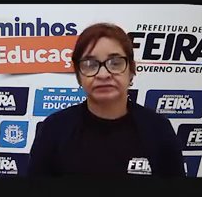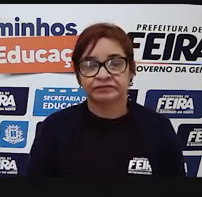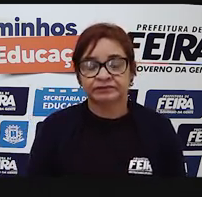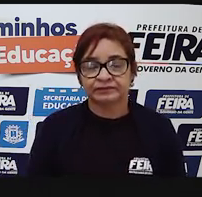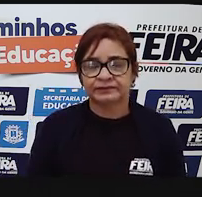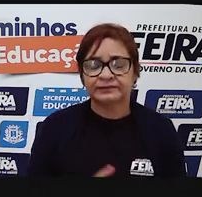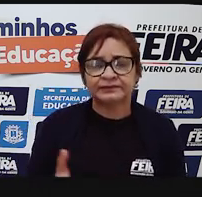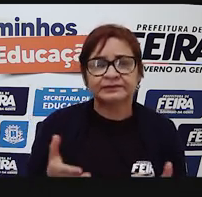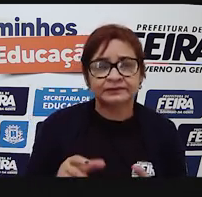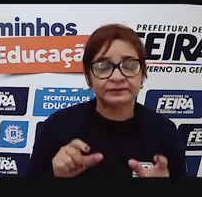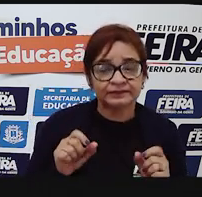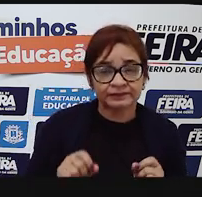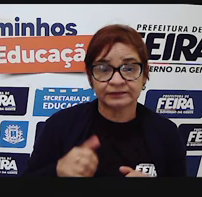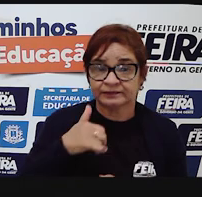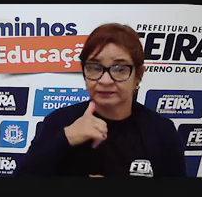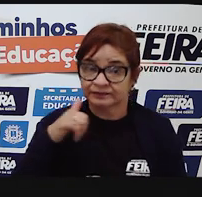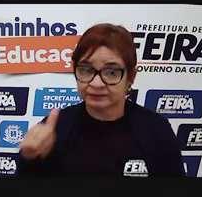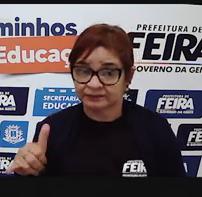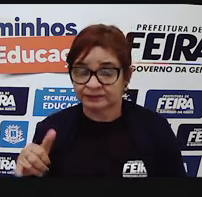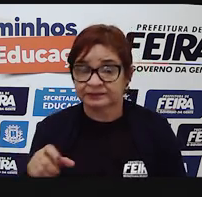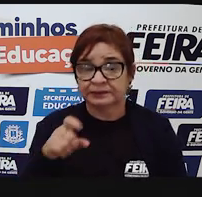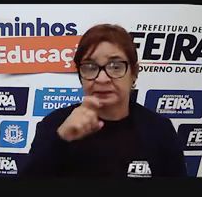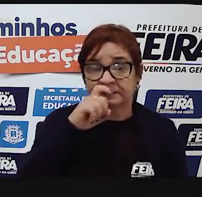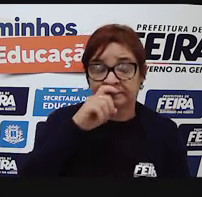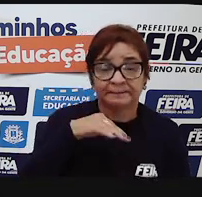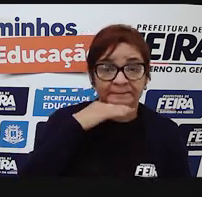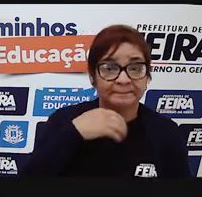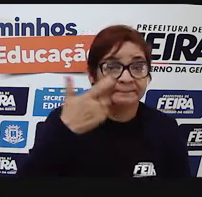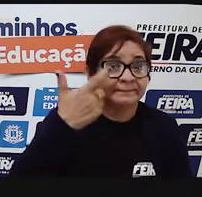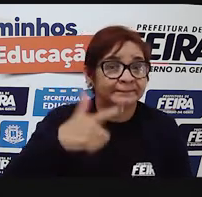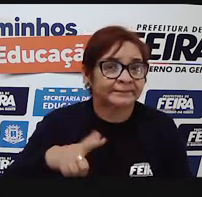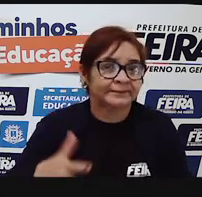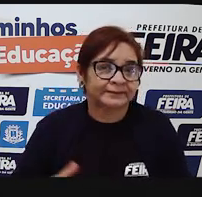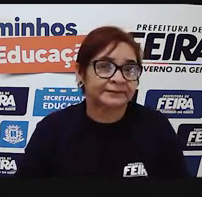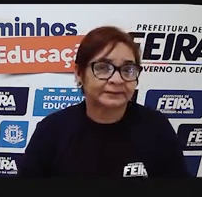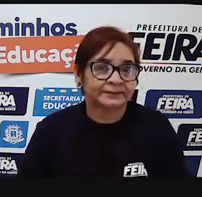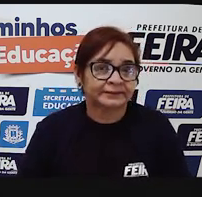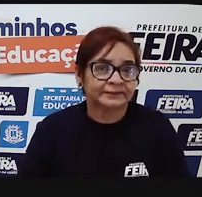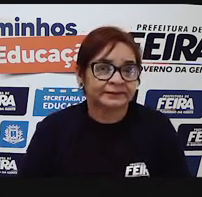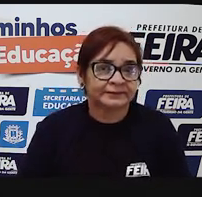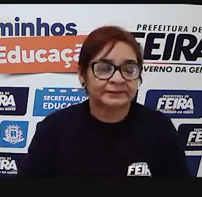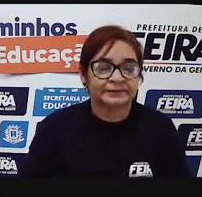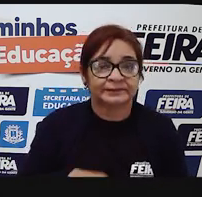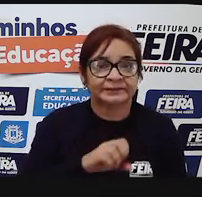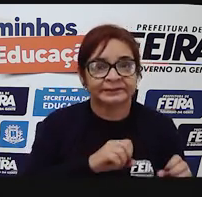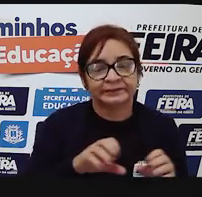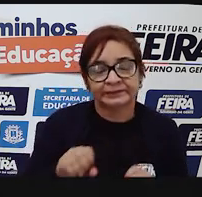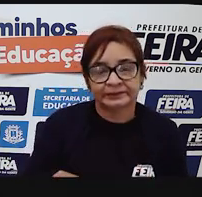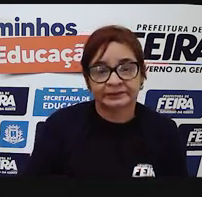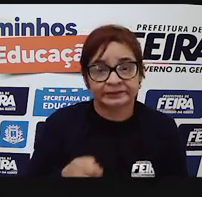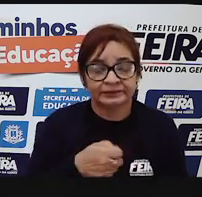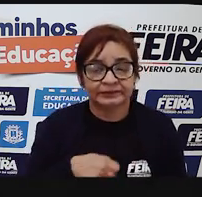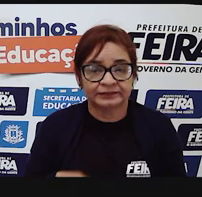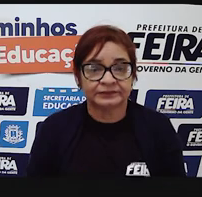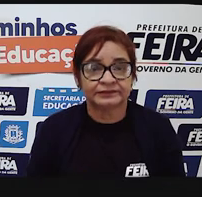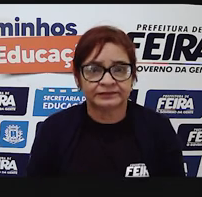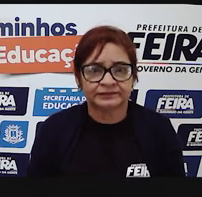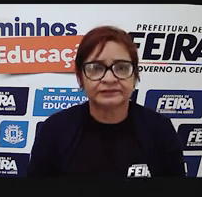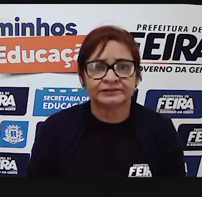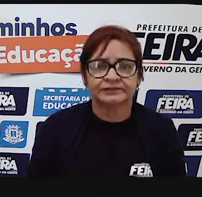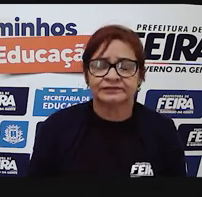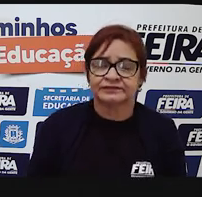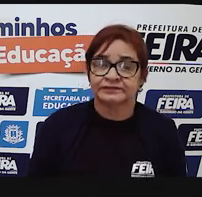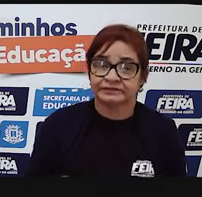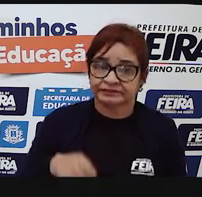tentando convencer os pais de que não haveria aula na escola. O que ele fez? Ele escreveu um bilhete dizendo que